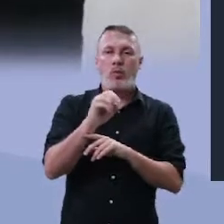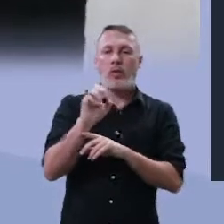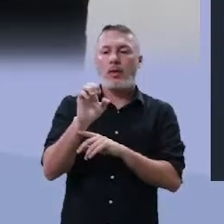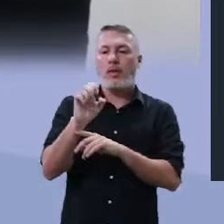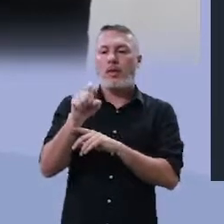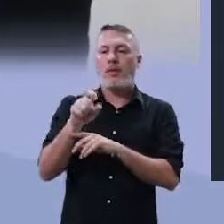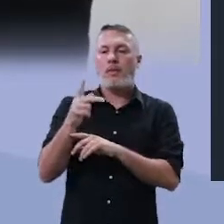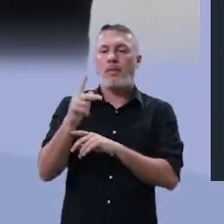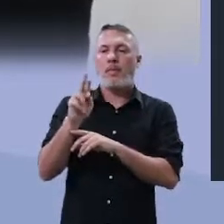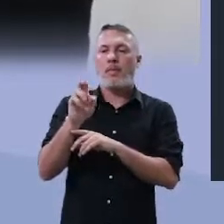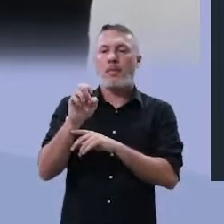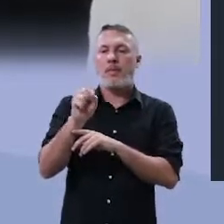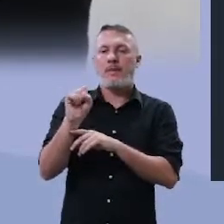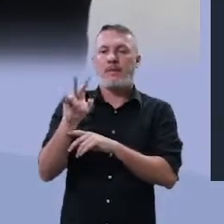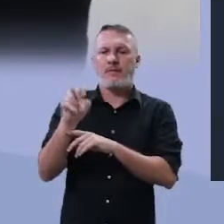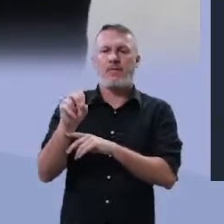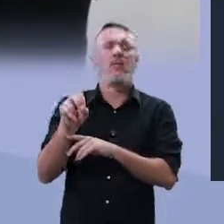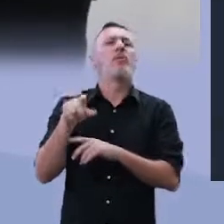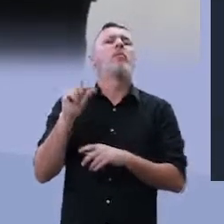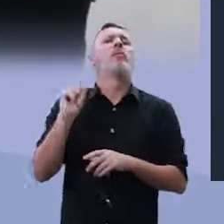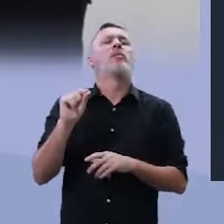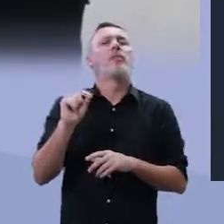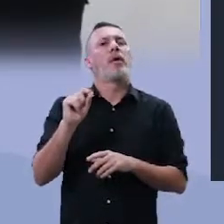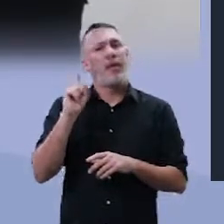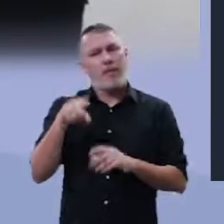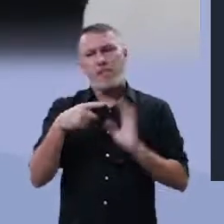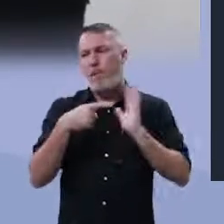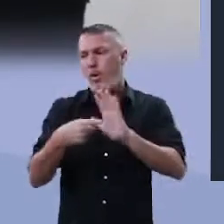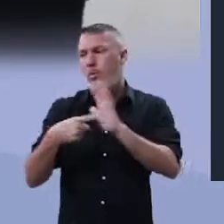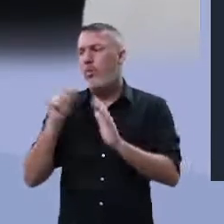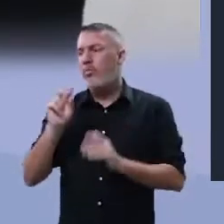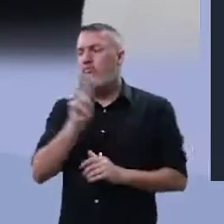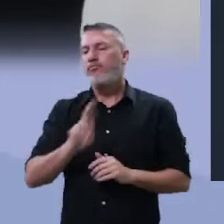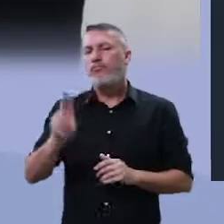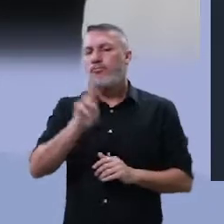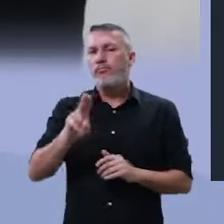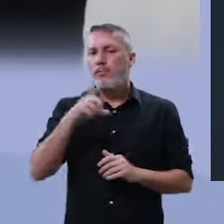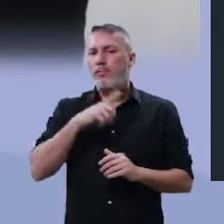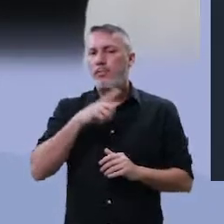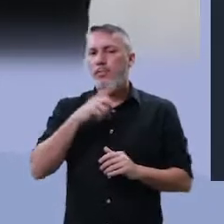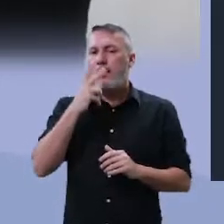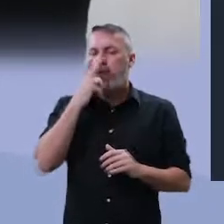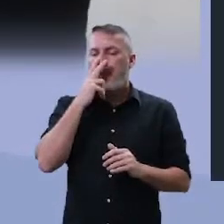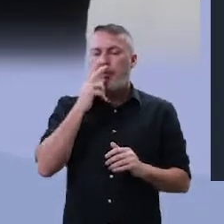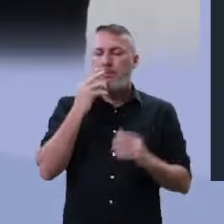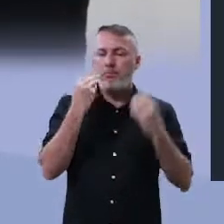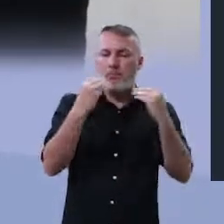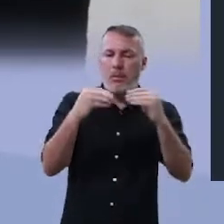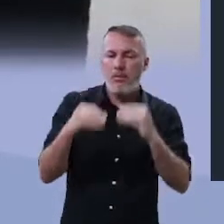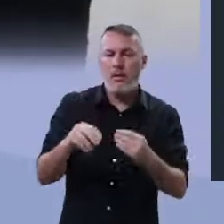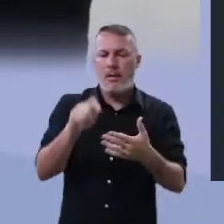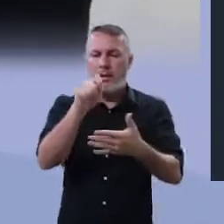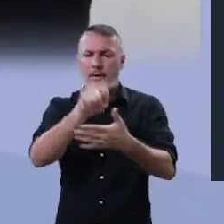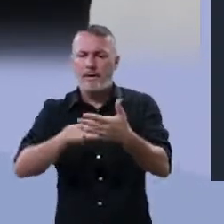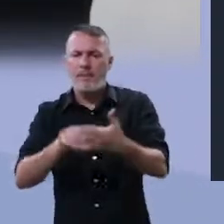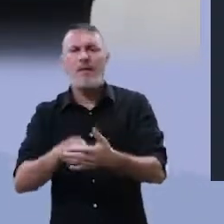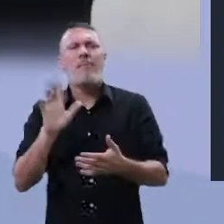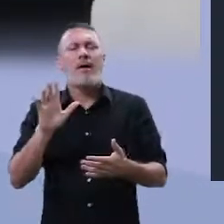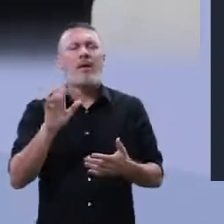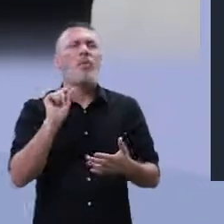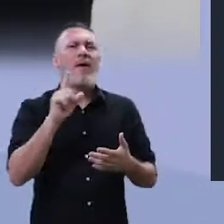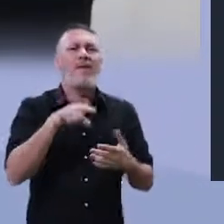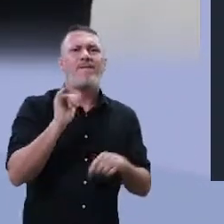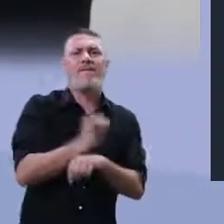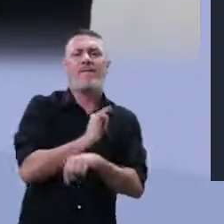é um recurso expressivo? Expressivo significa aquilo que eu uso para falar, aquilo que eu uso para escrever. Quais